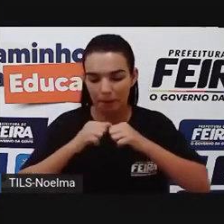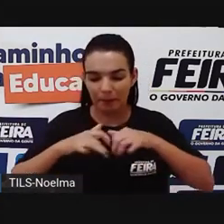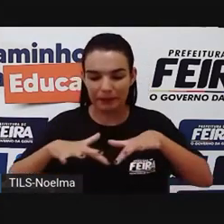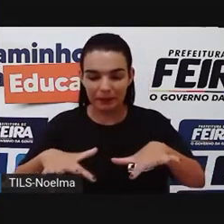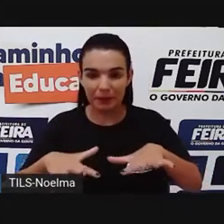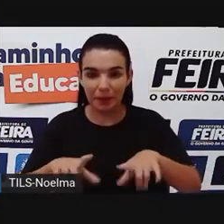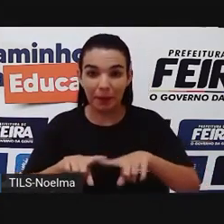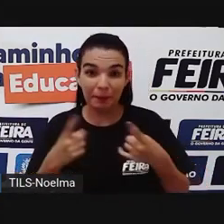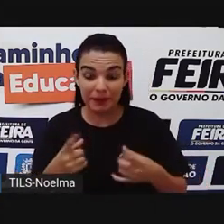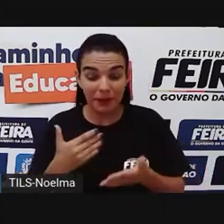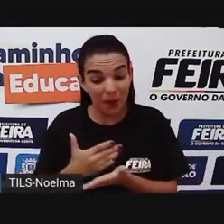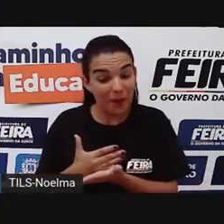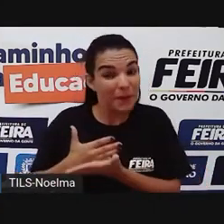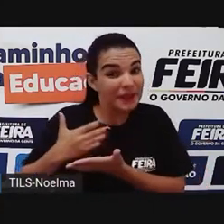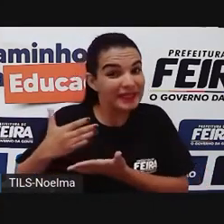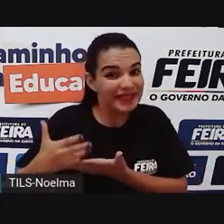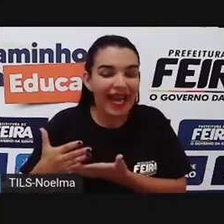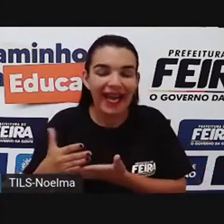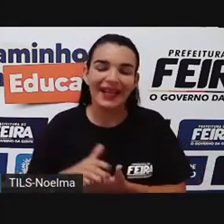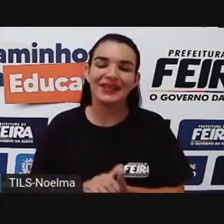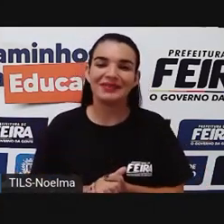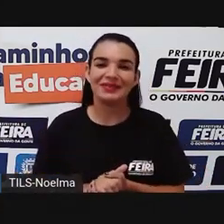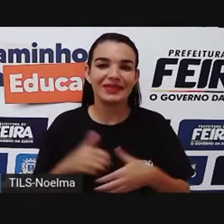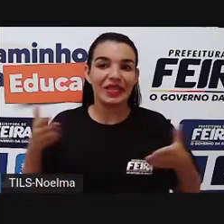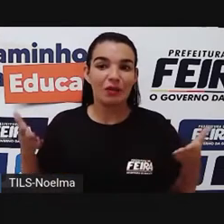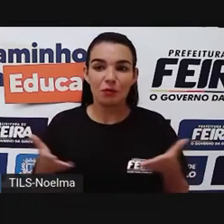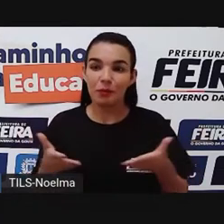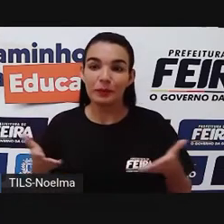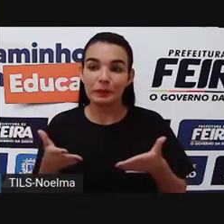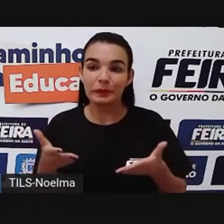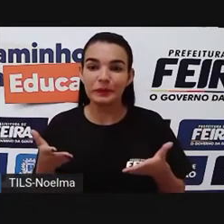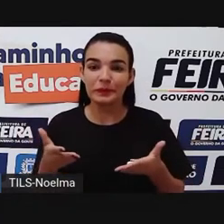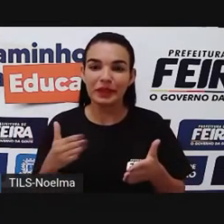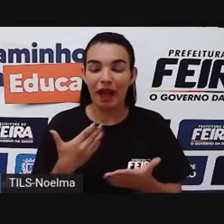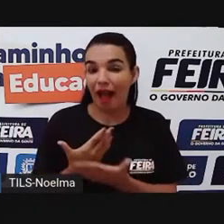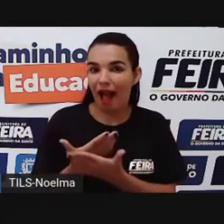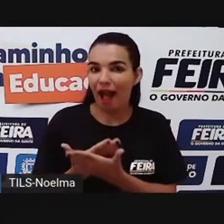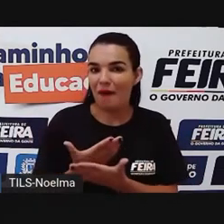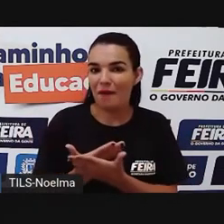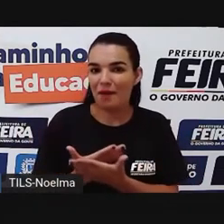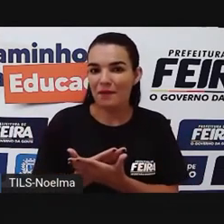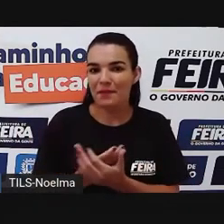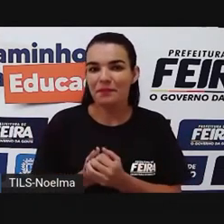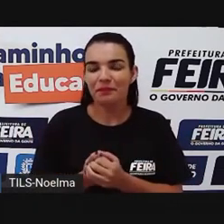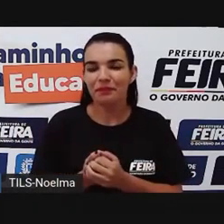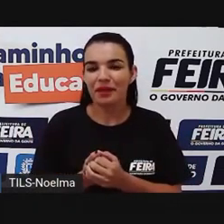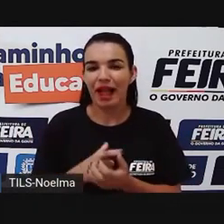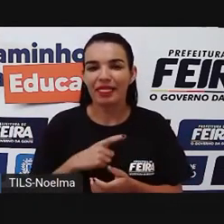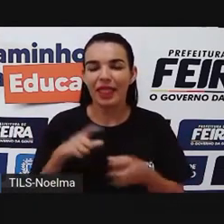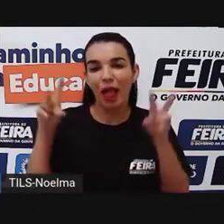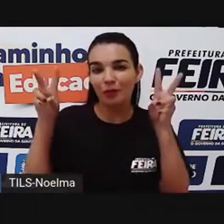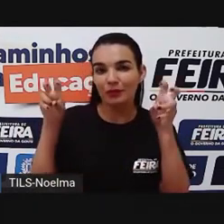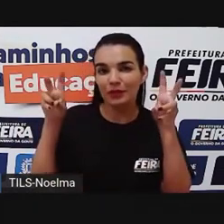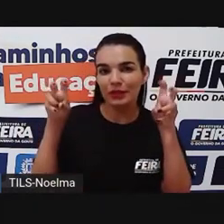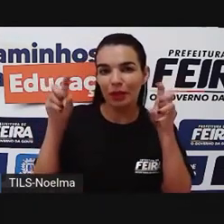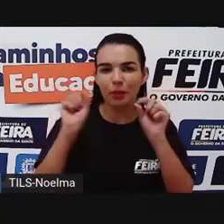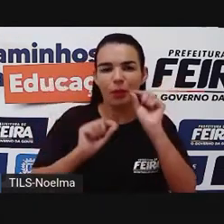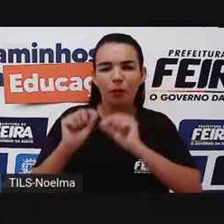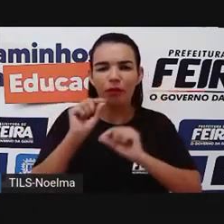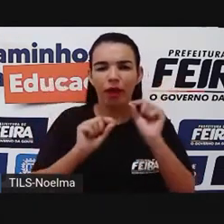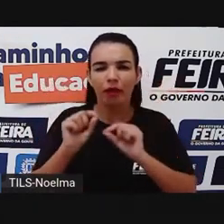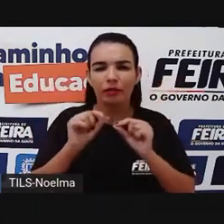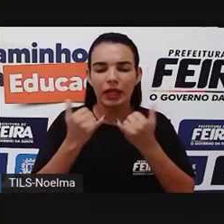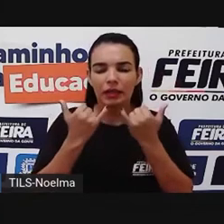começarmos, hoje, na nossa aula, nós falaremos um pouco sobre fake news